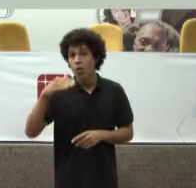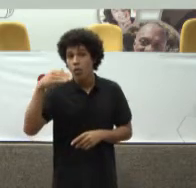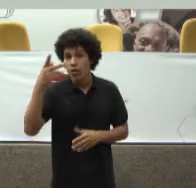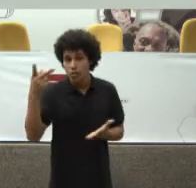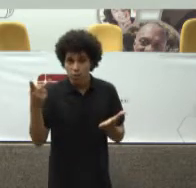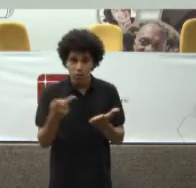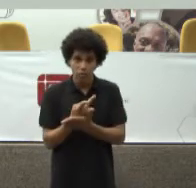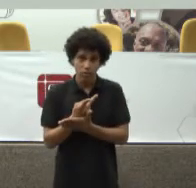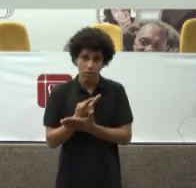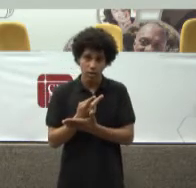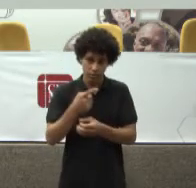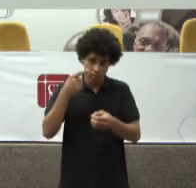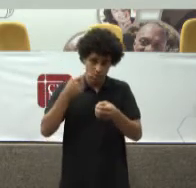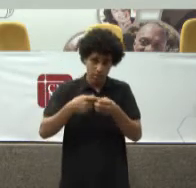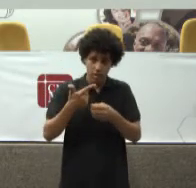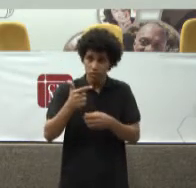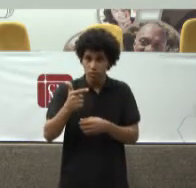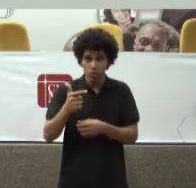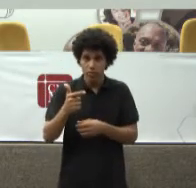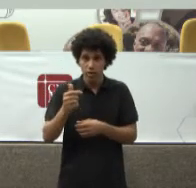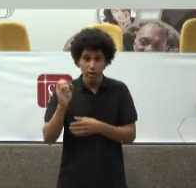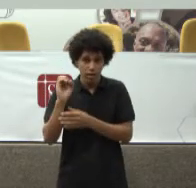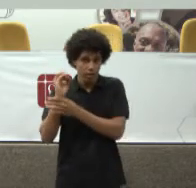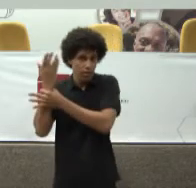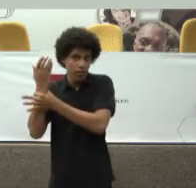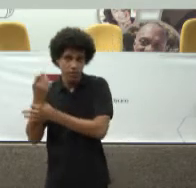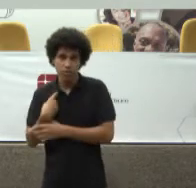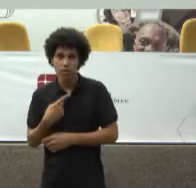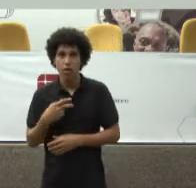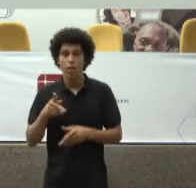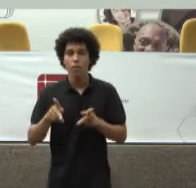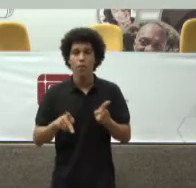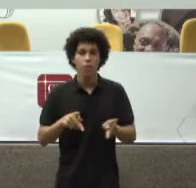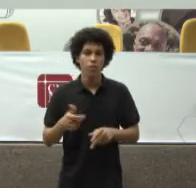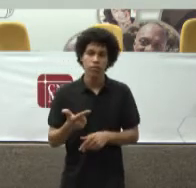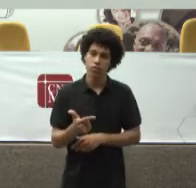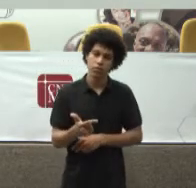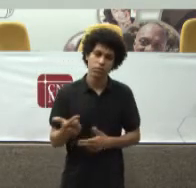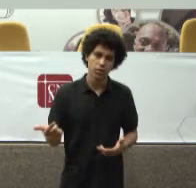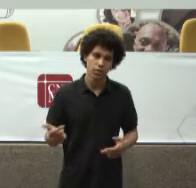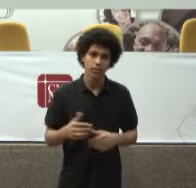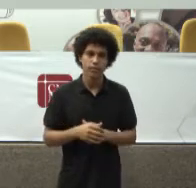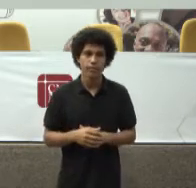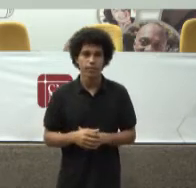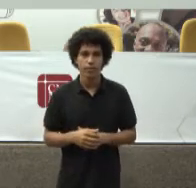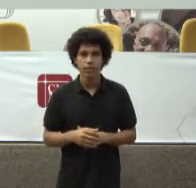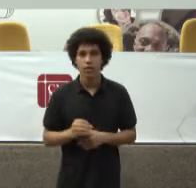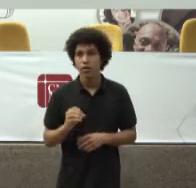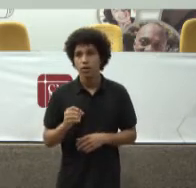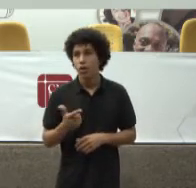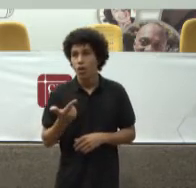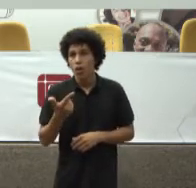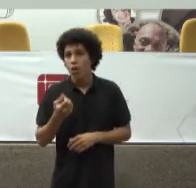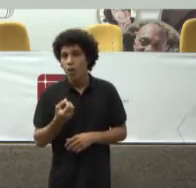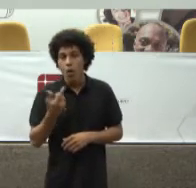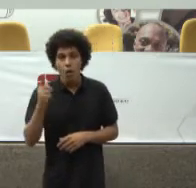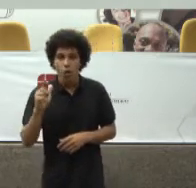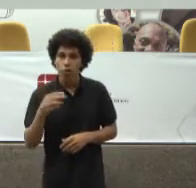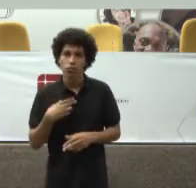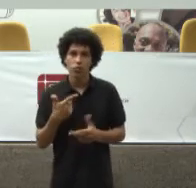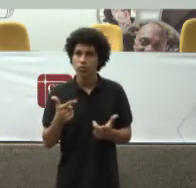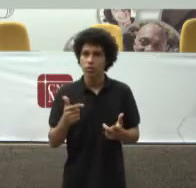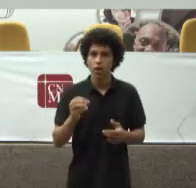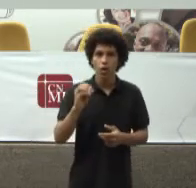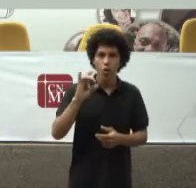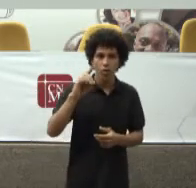Não há Defensoria Pública E naquela situação Em que na cidade Além de não ter Defensoria Pública Não há convênio Com a OAB Em